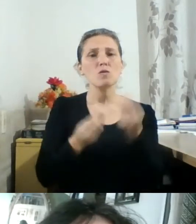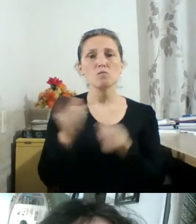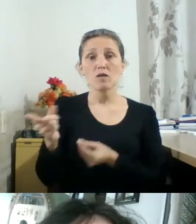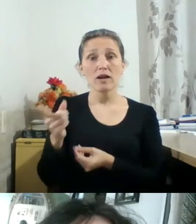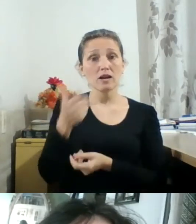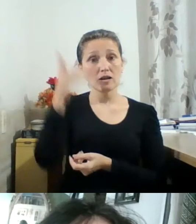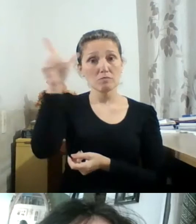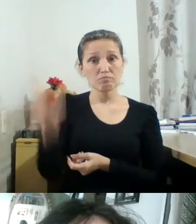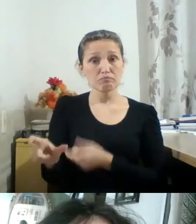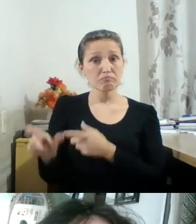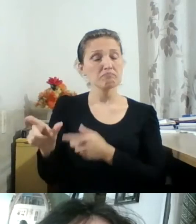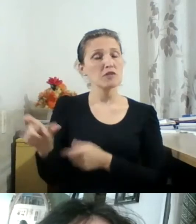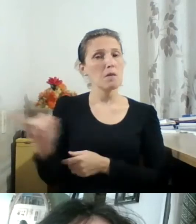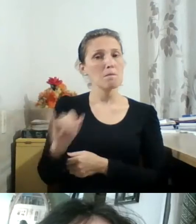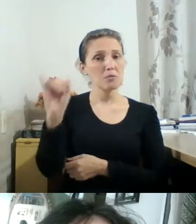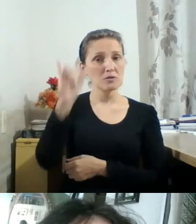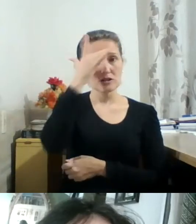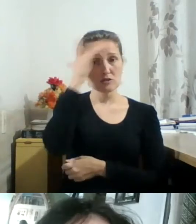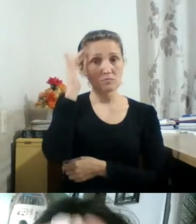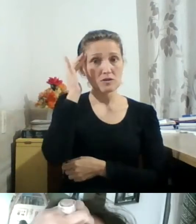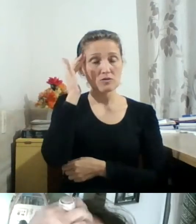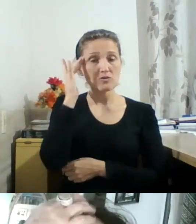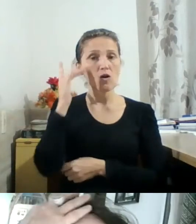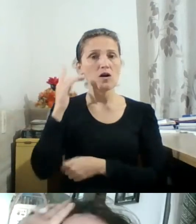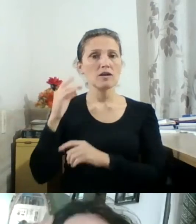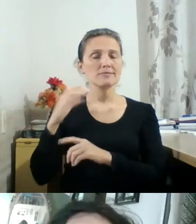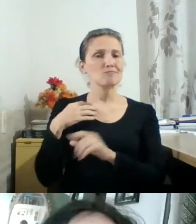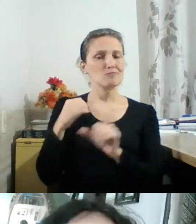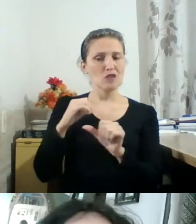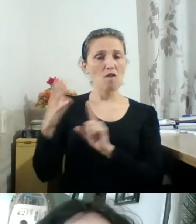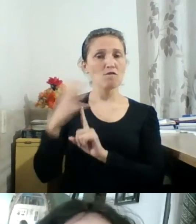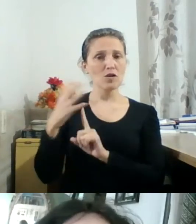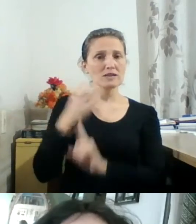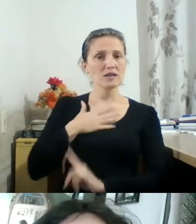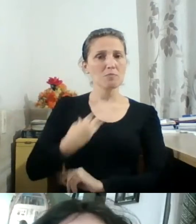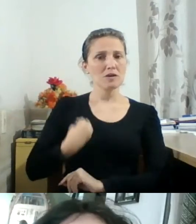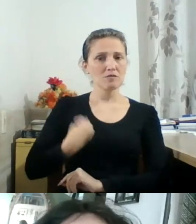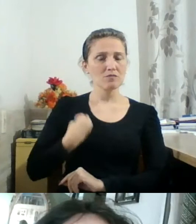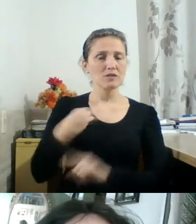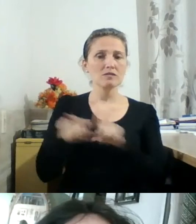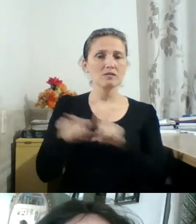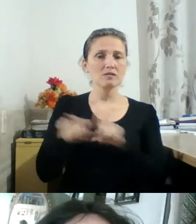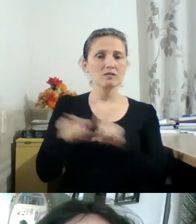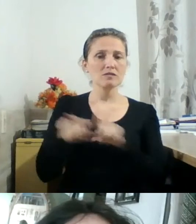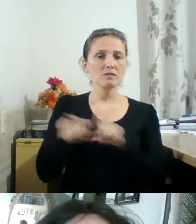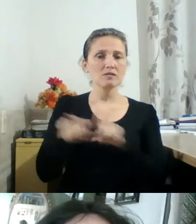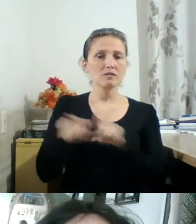últimos meses da minha vida, como a Lucinda falou. Ele é um dos autores que eu estou usando como base do meu TCC.